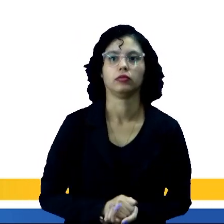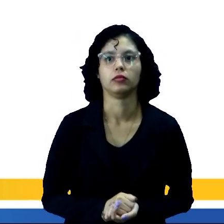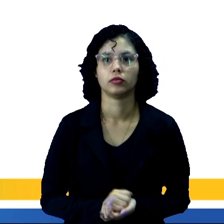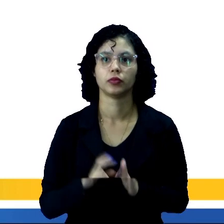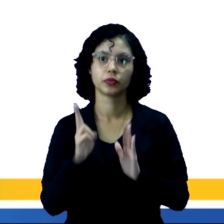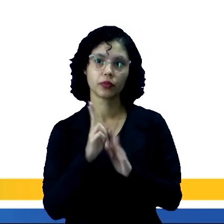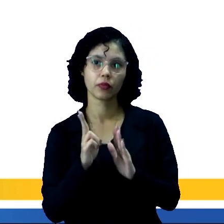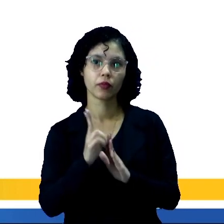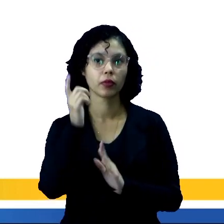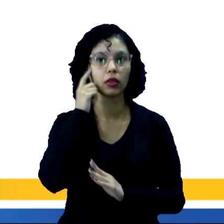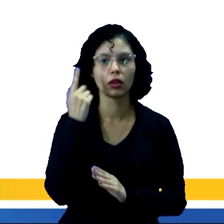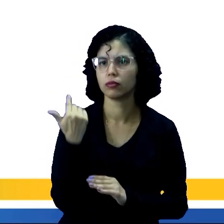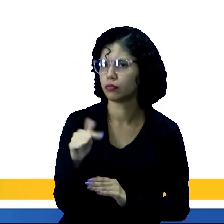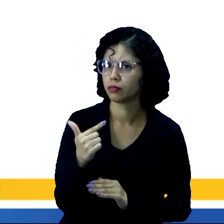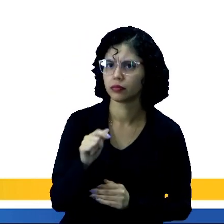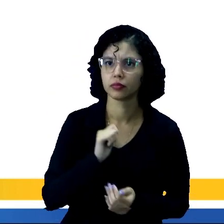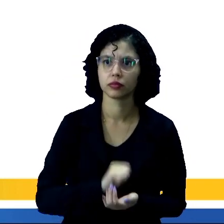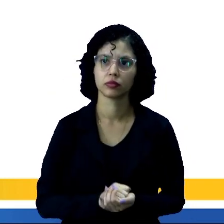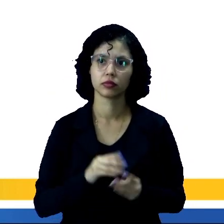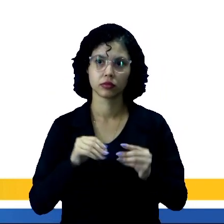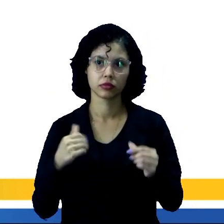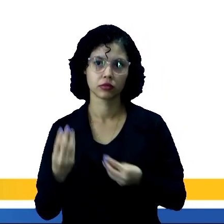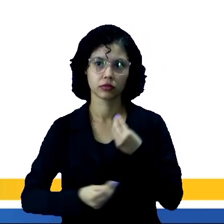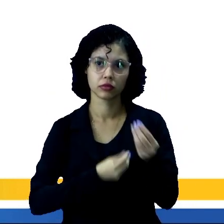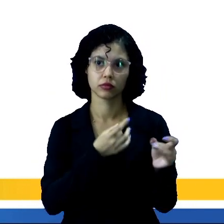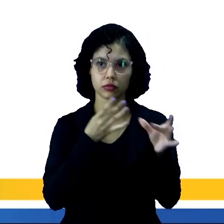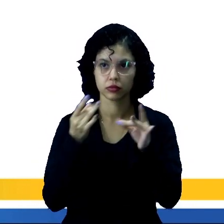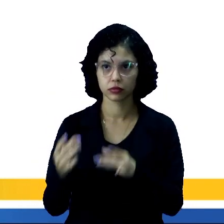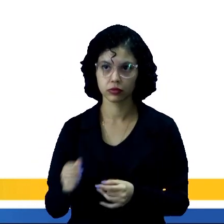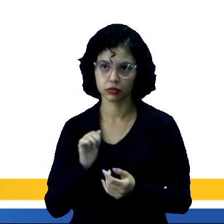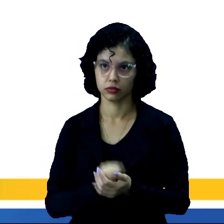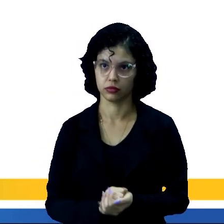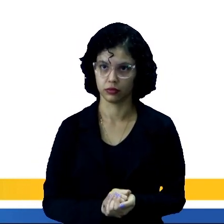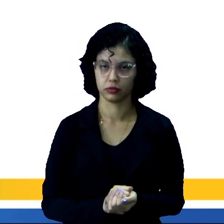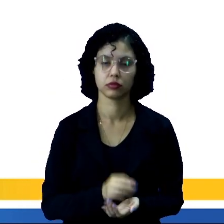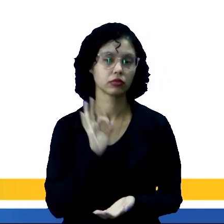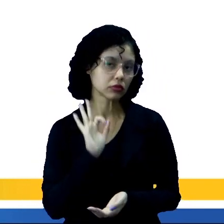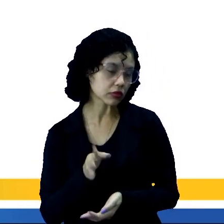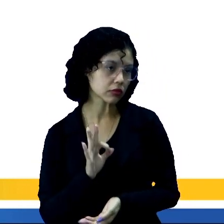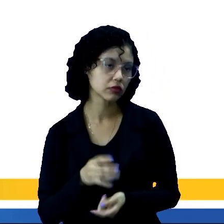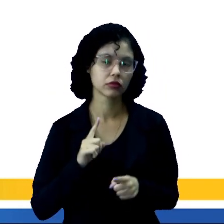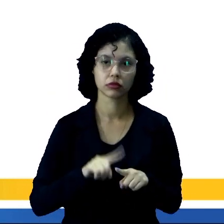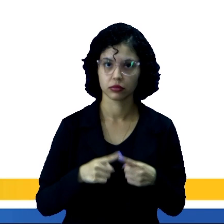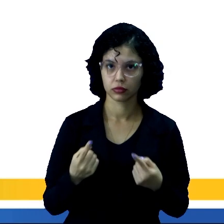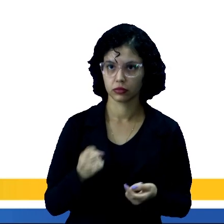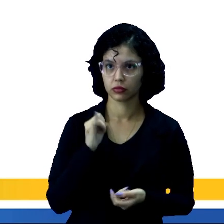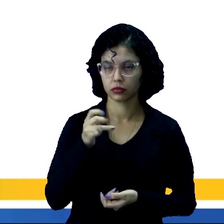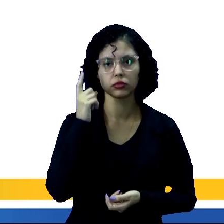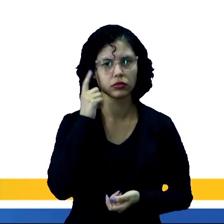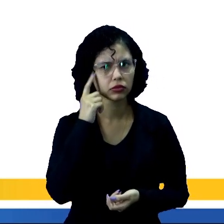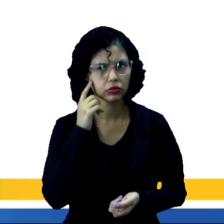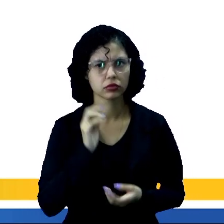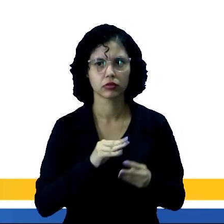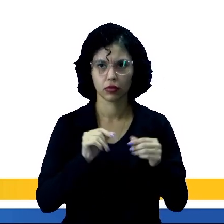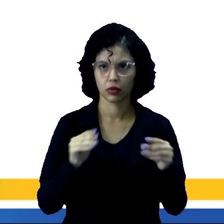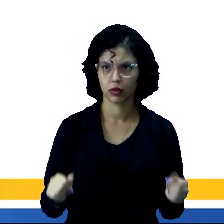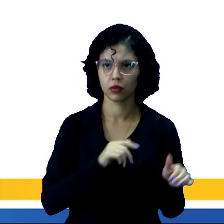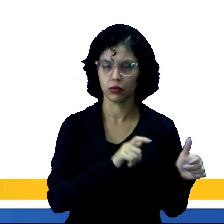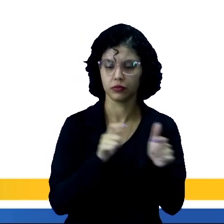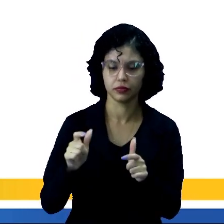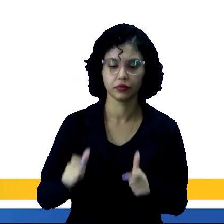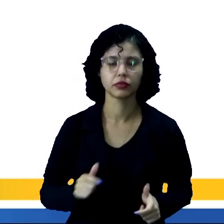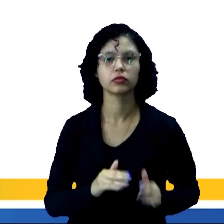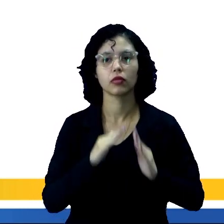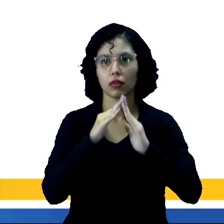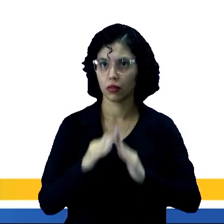Os índios, eles não pensam a terra como uma mercadoria. Certamente, se você pensar acerca do terreno, da área onde